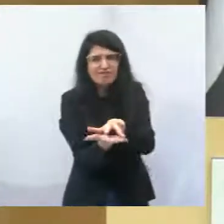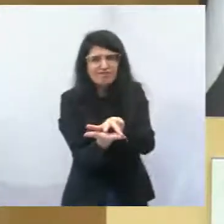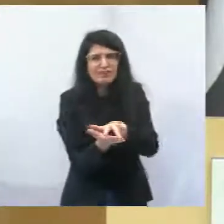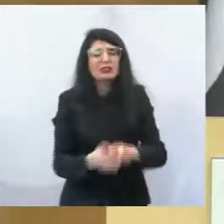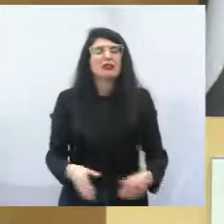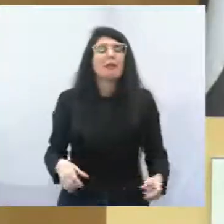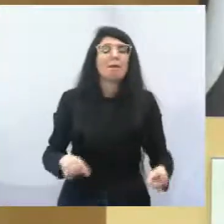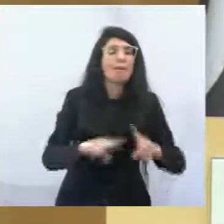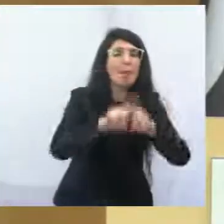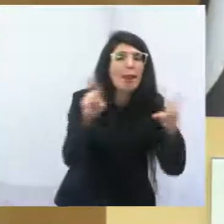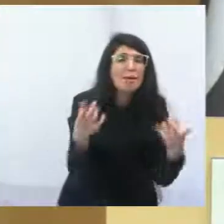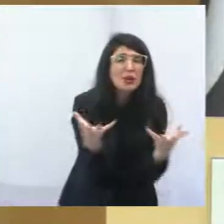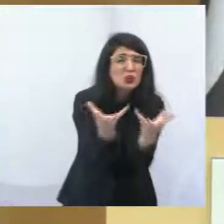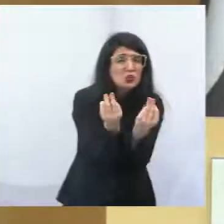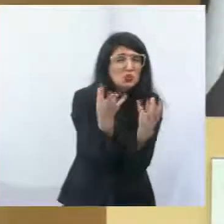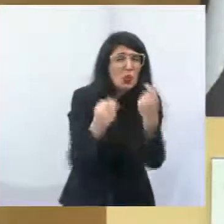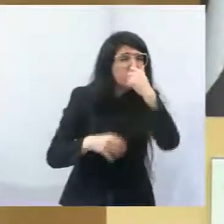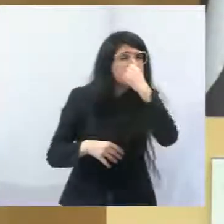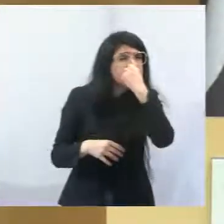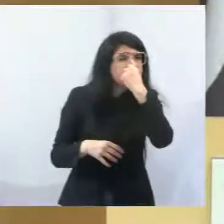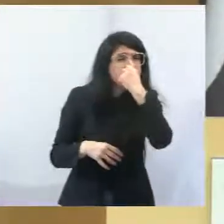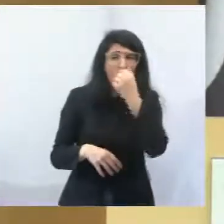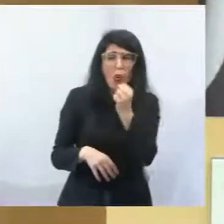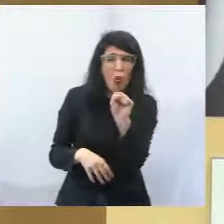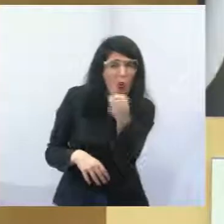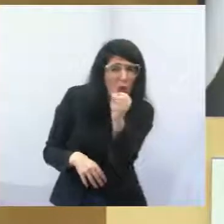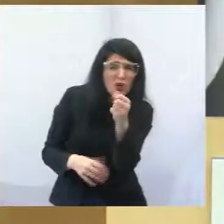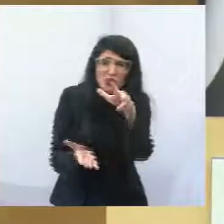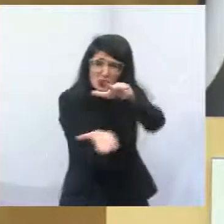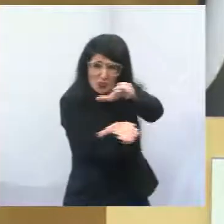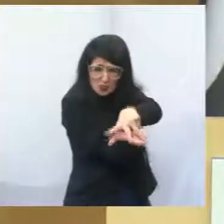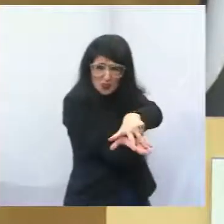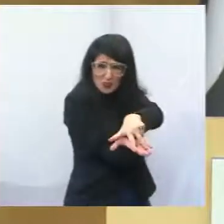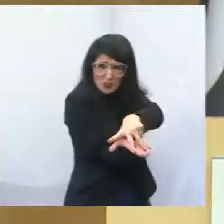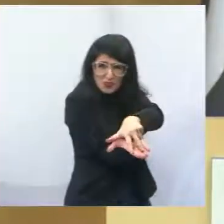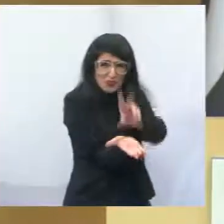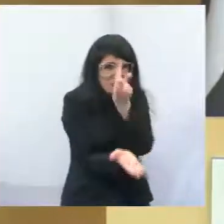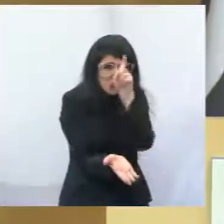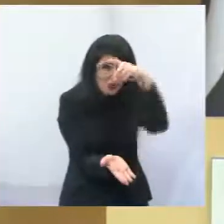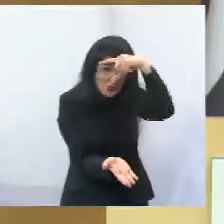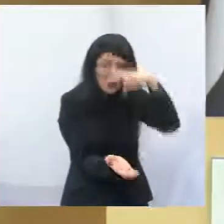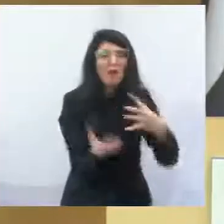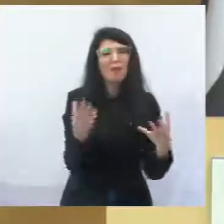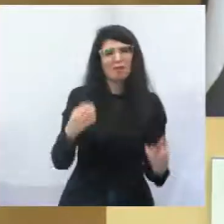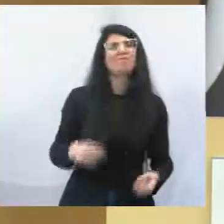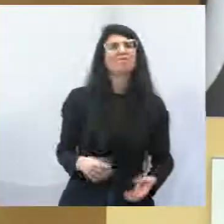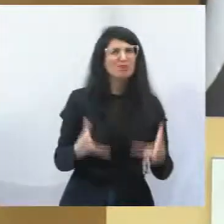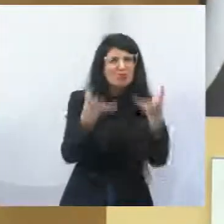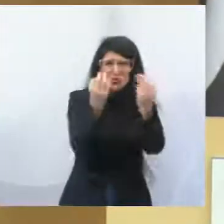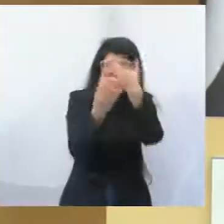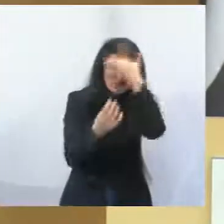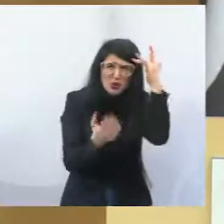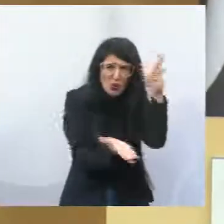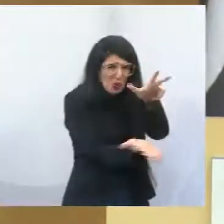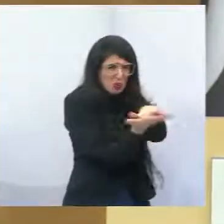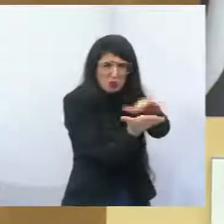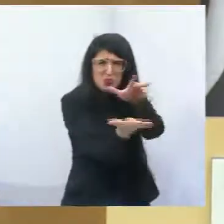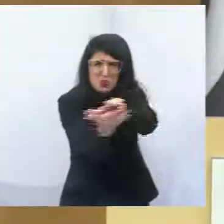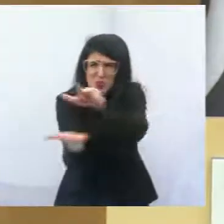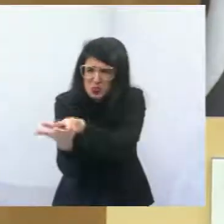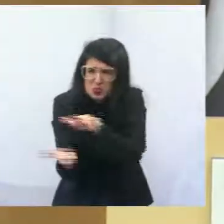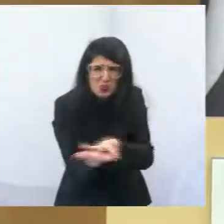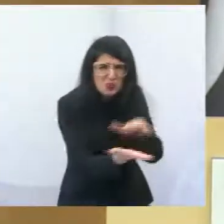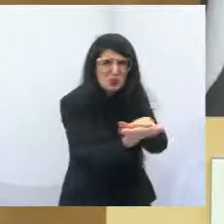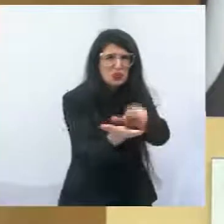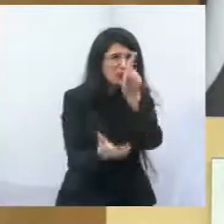leitos, os oito leitos separados estão ocupados. Estou aqui em conversa com a Secretaria de